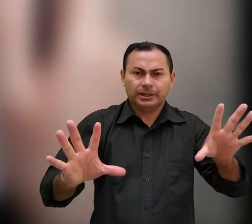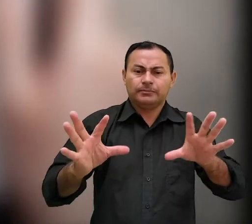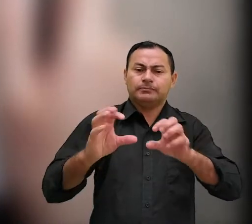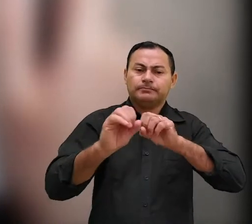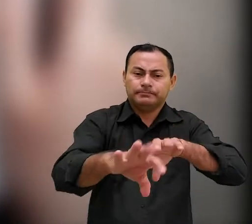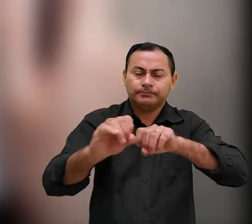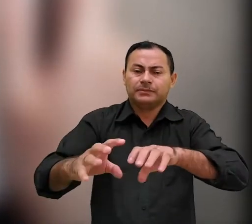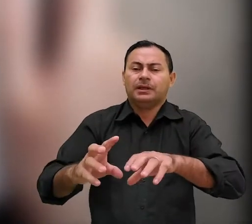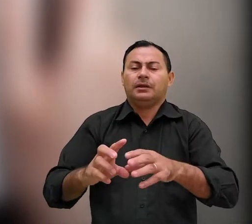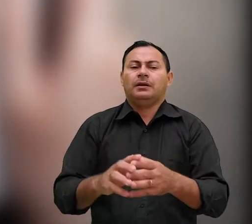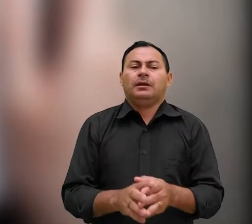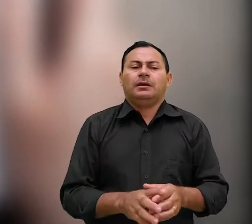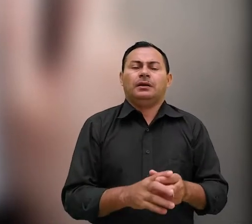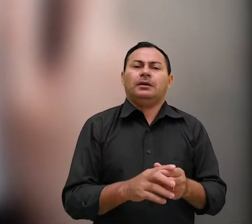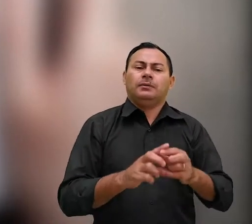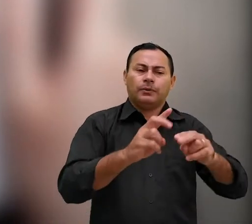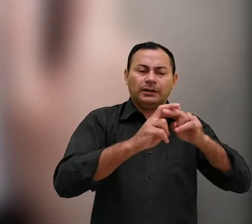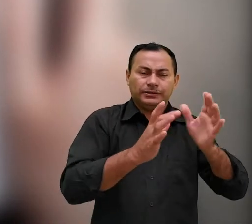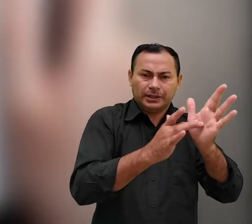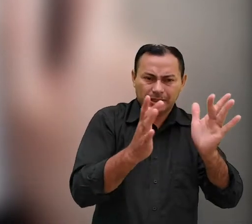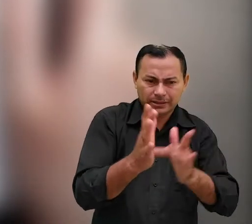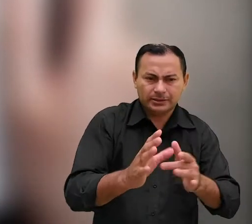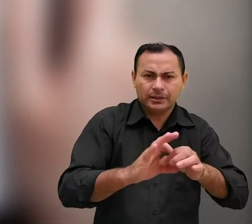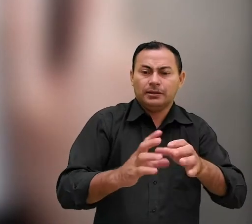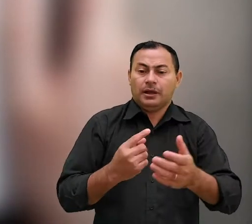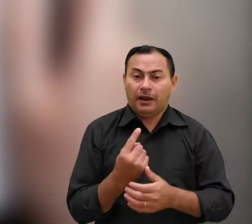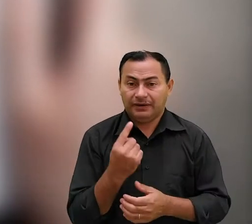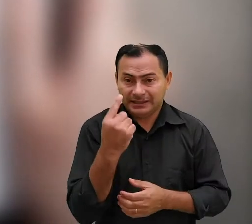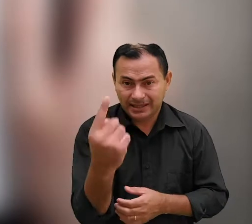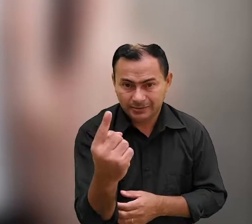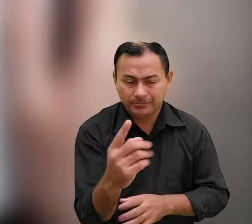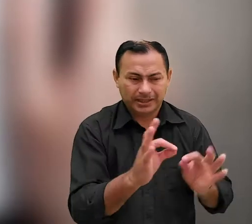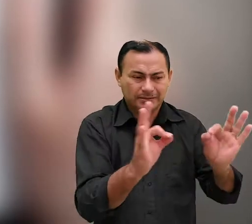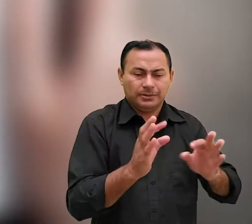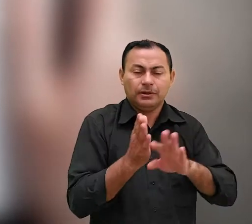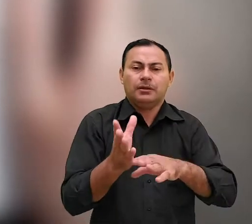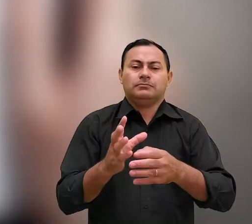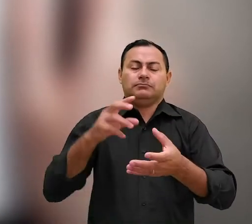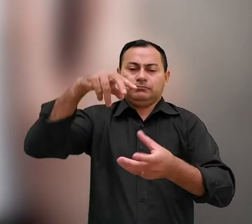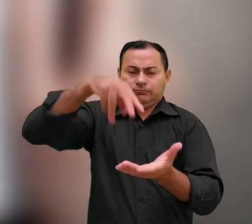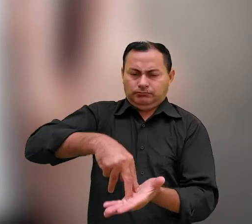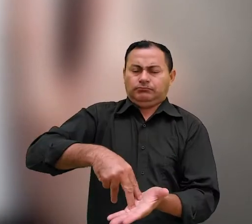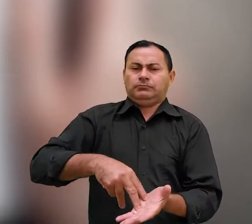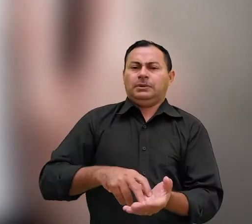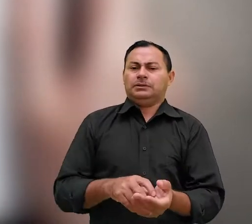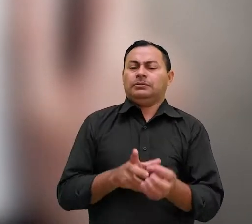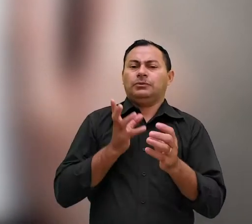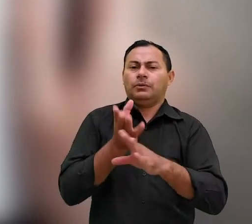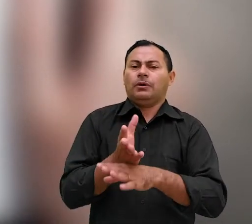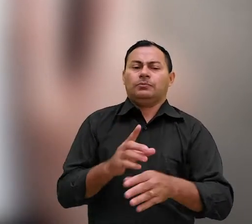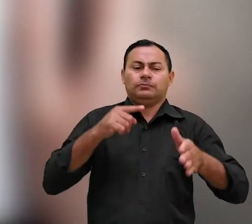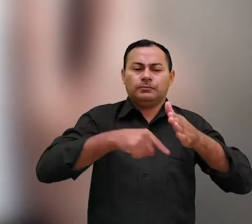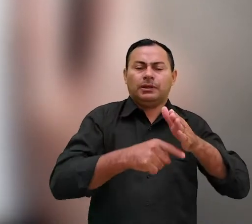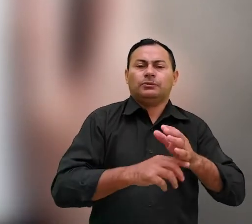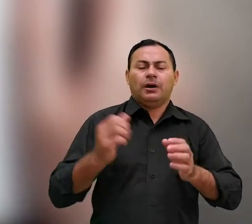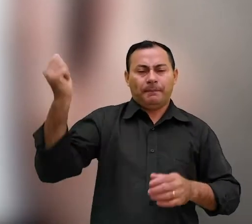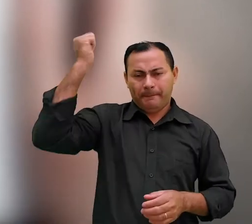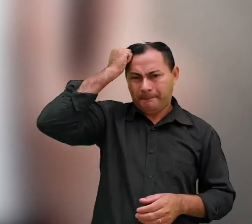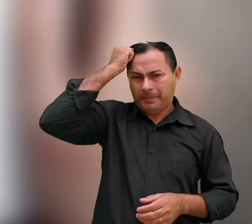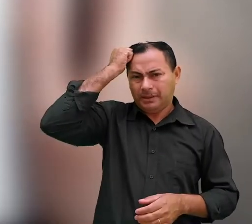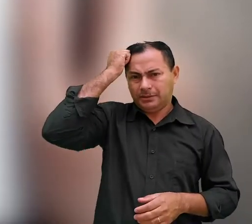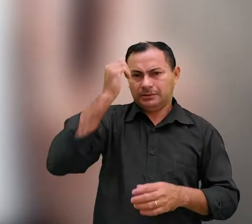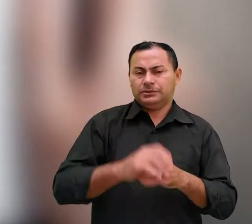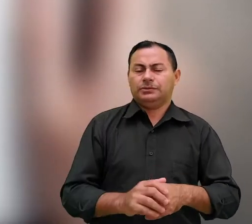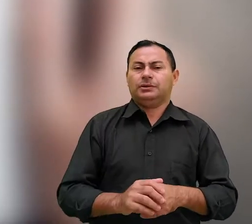deixemos os ensinos elementares a respeito de Cristo e avancemos para a maturidade sem lançar novamente o fundamento do